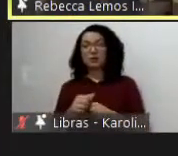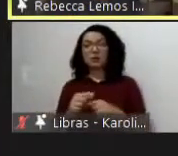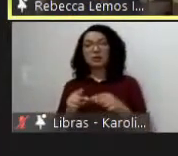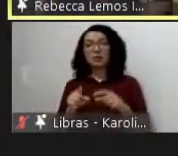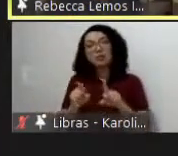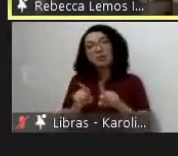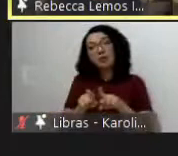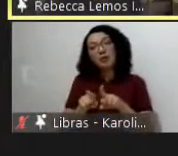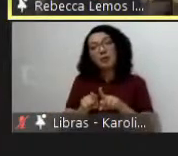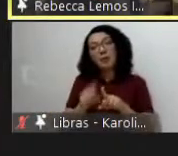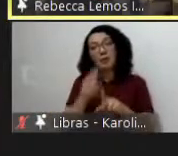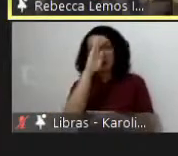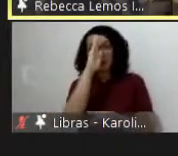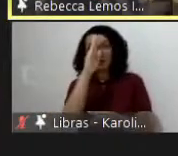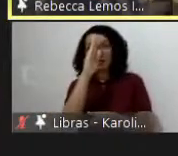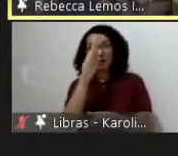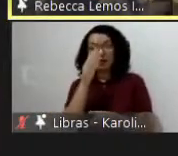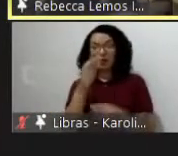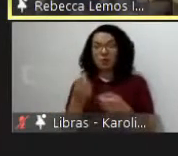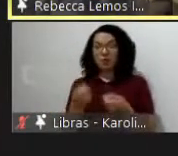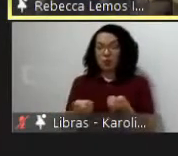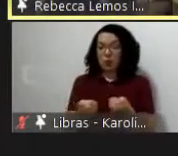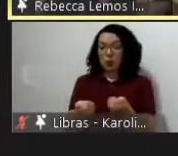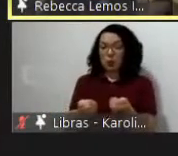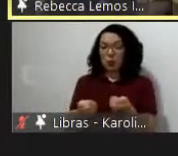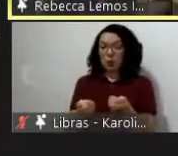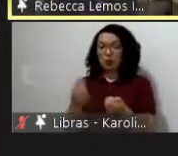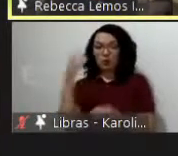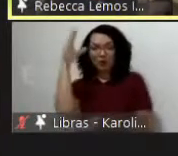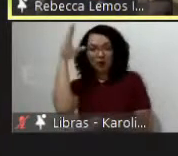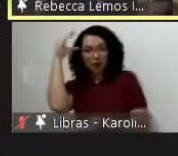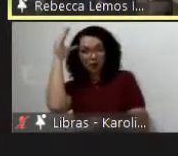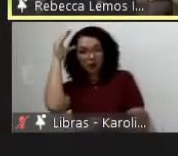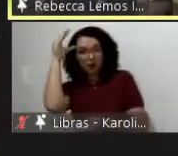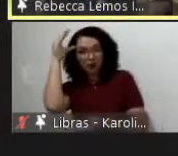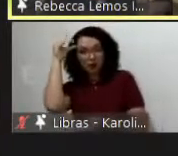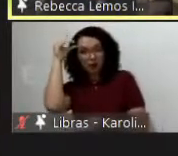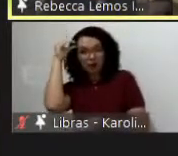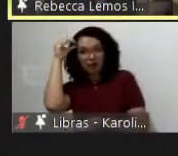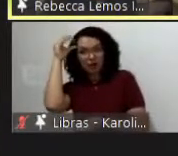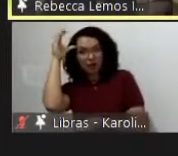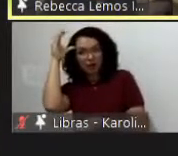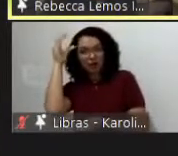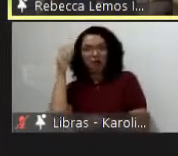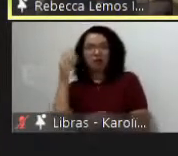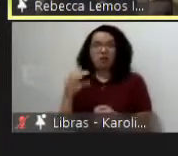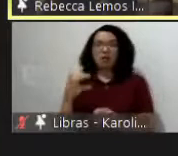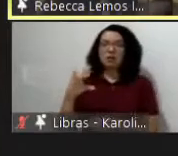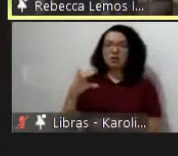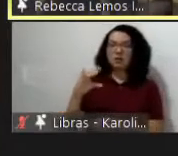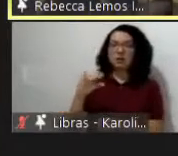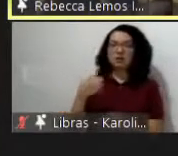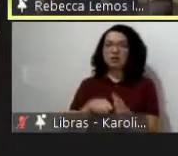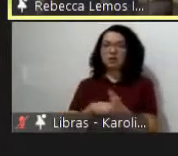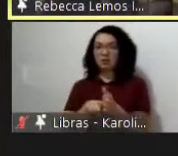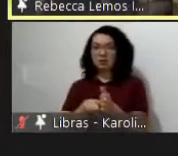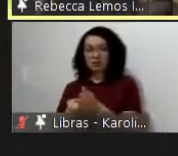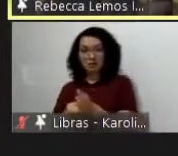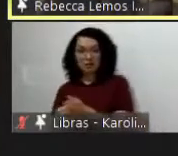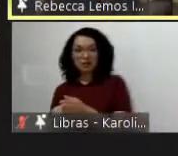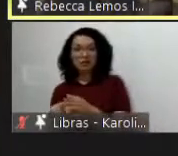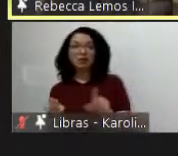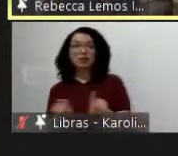ciências e a pesquisa o controle dos financiamentos de pesquisa daquilo que a gente faz que também